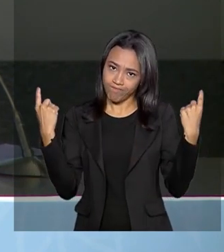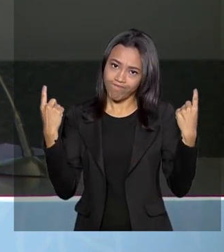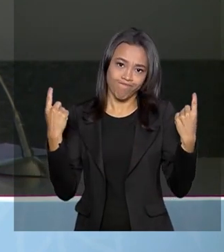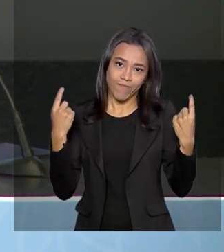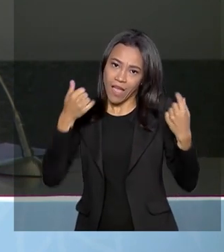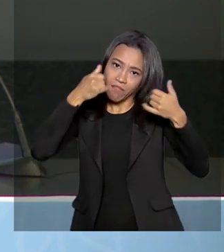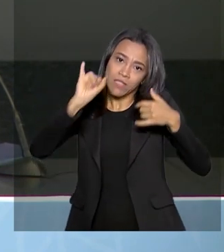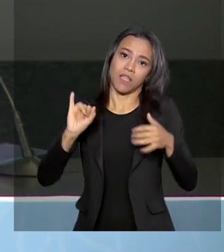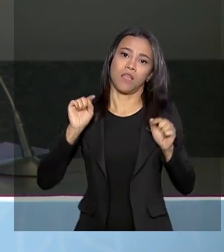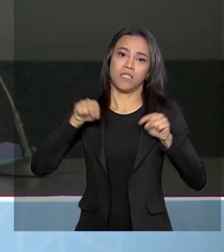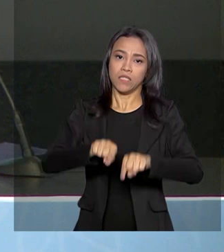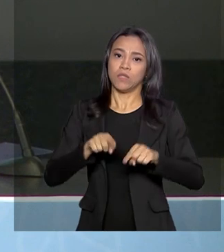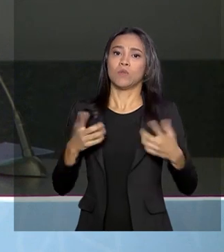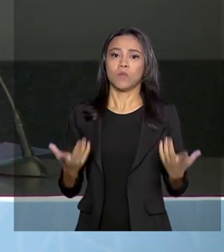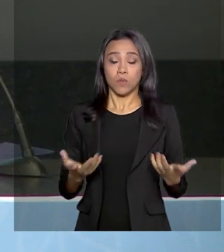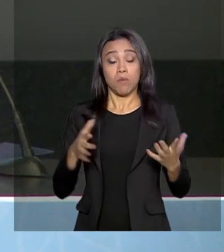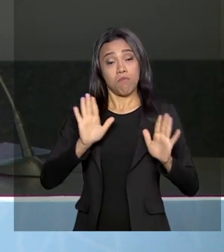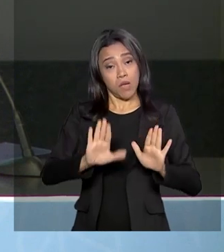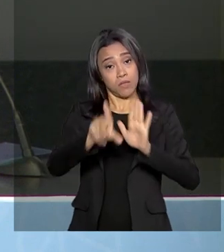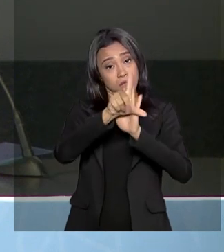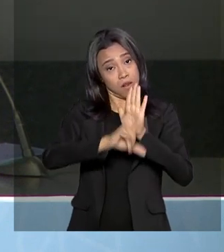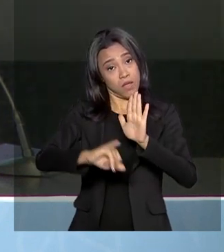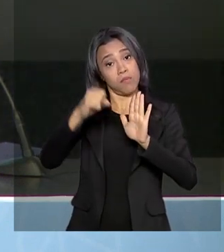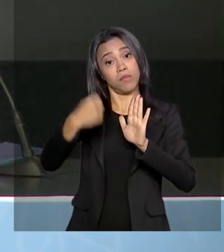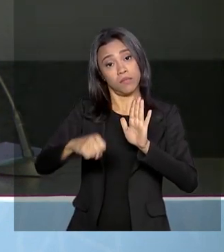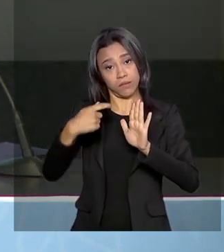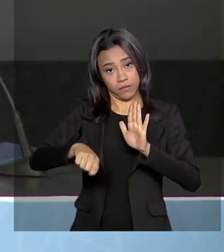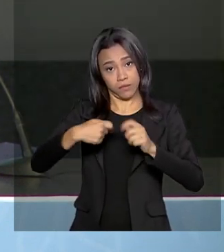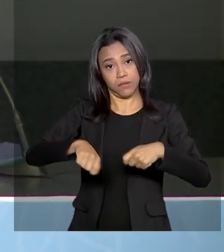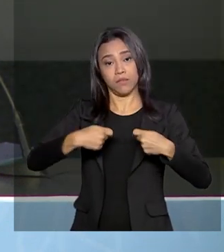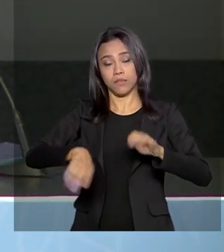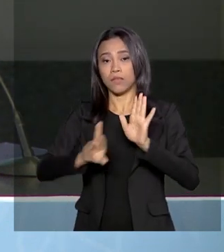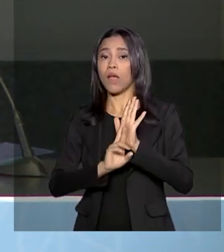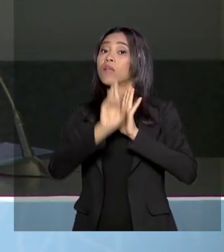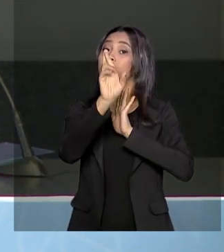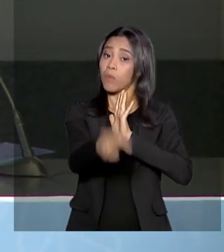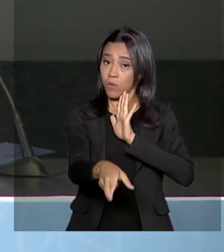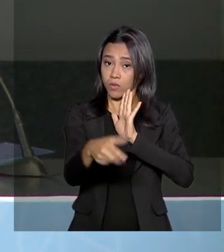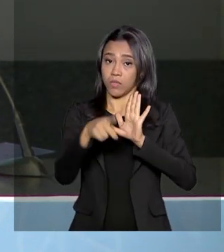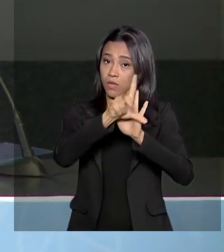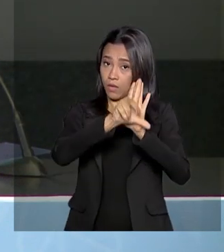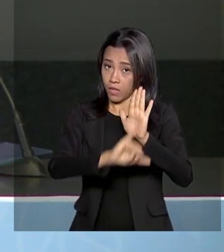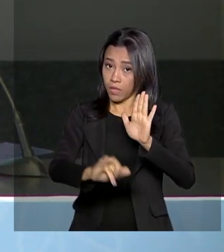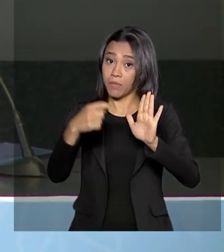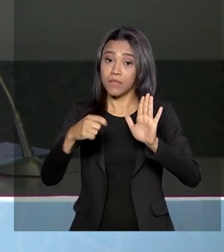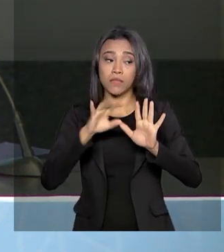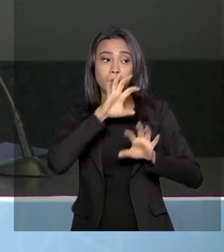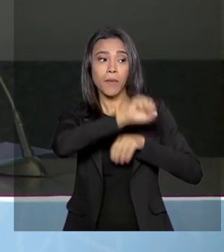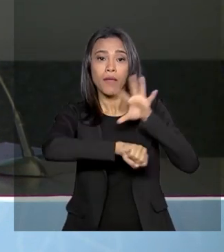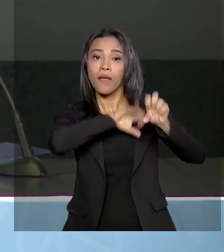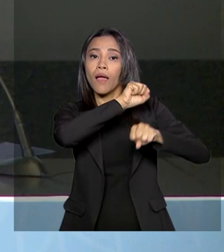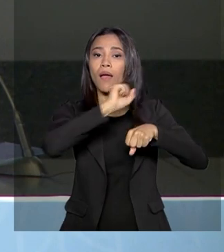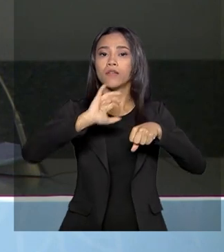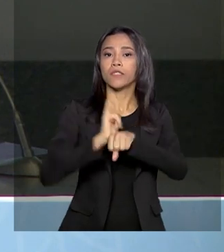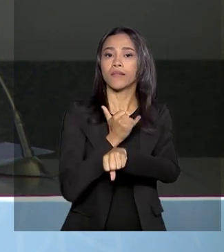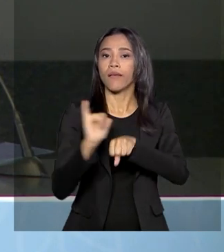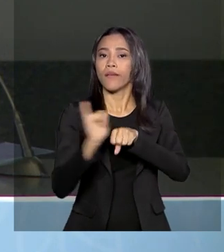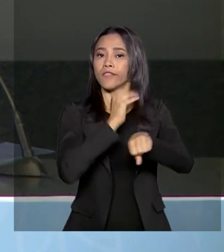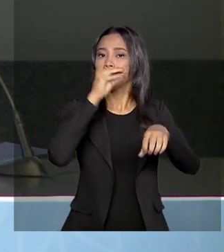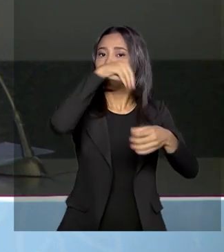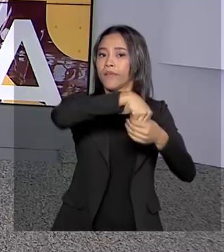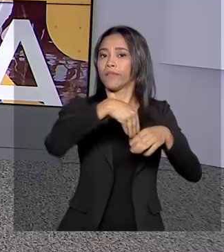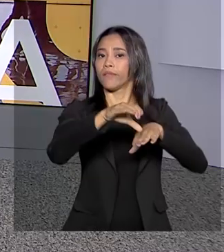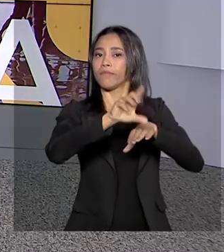vamos conseguir coibir de tudo, mas a lei precisa dar resposta. Nós precisamos ter instrumentos na legislação para cuidar dessa